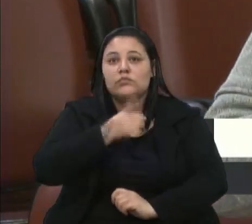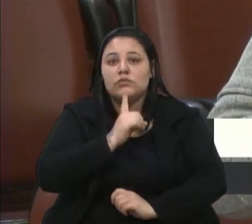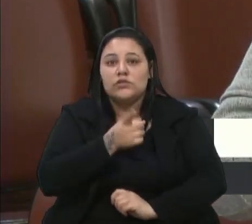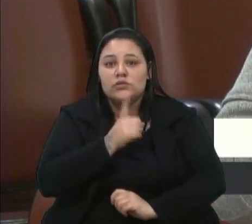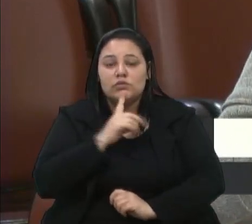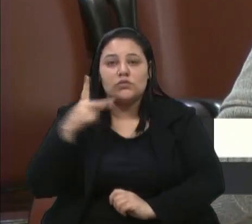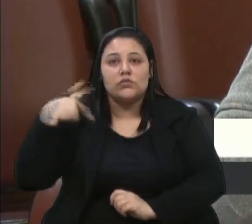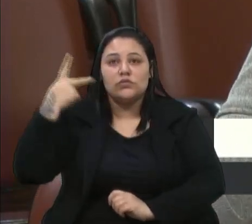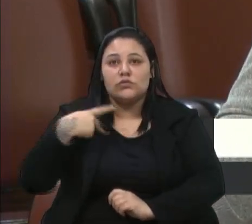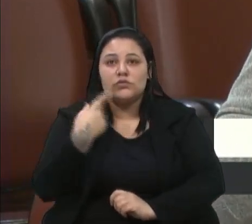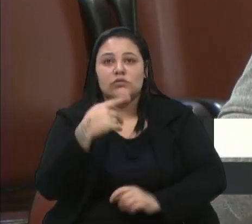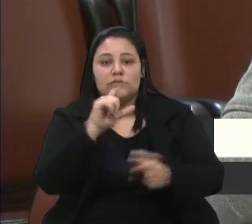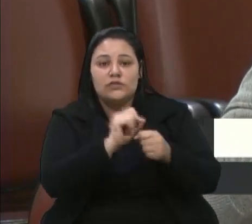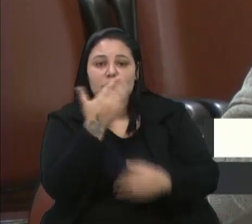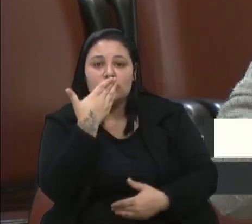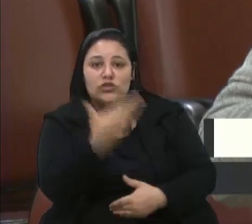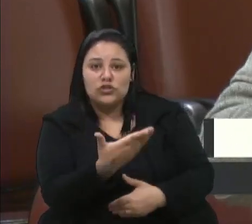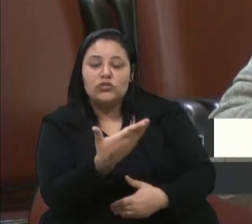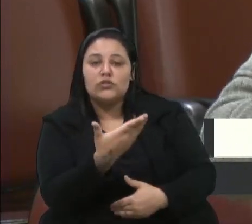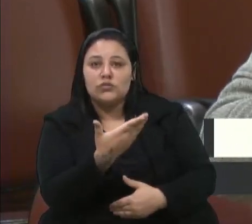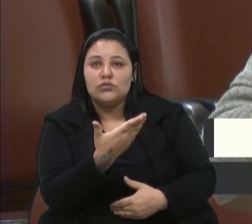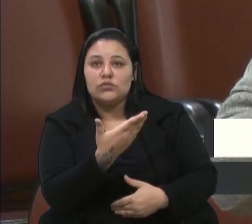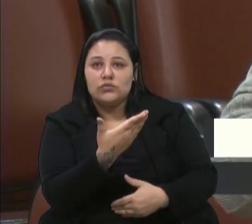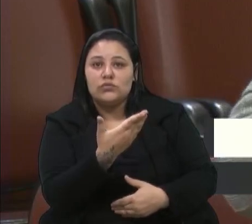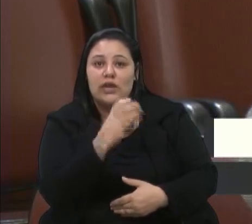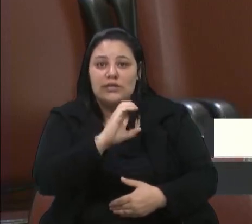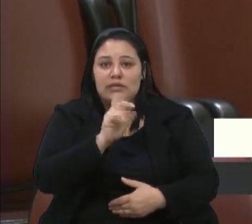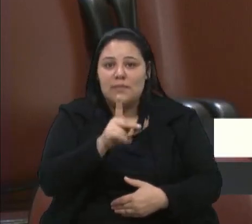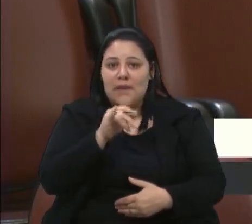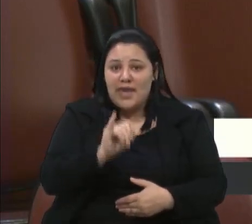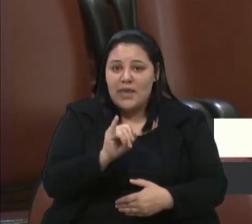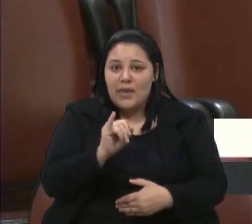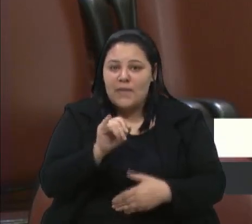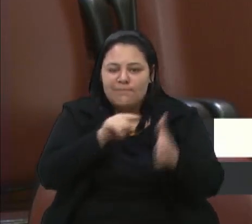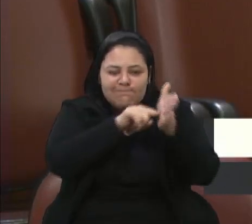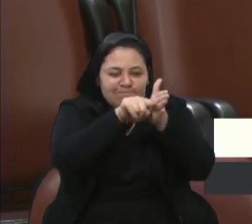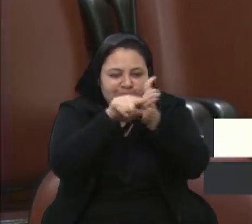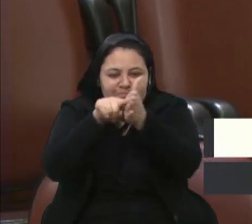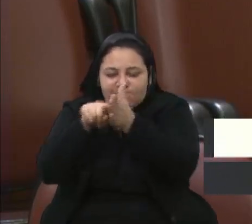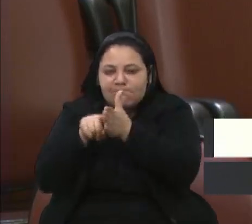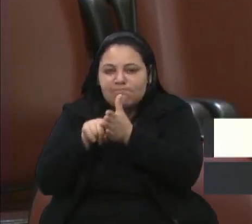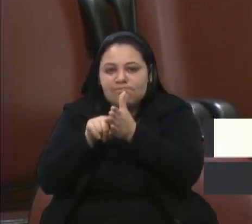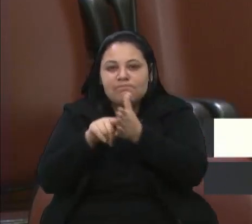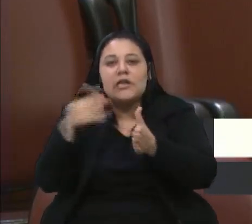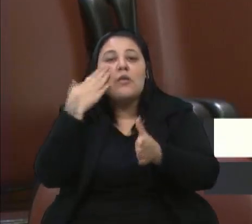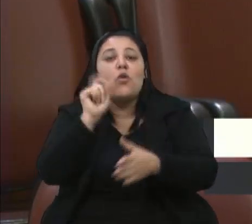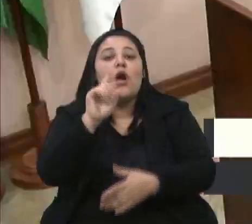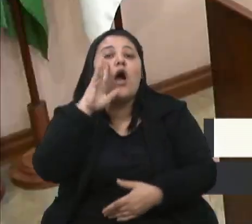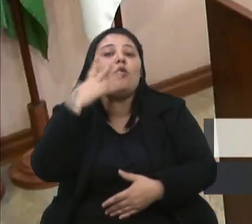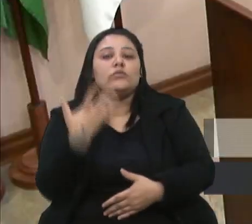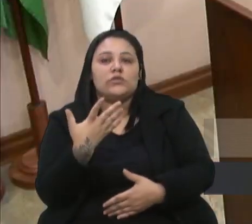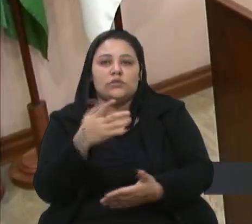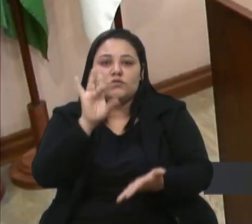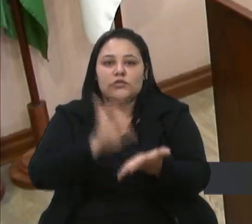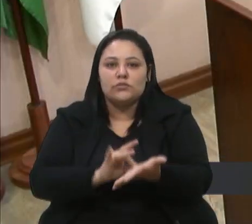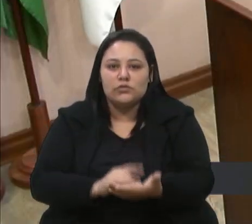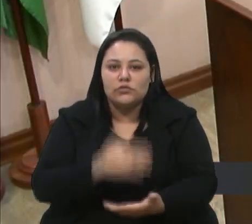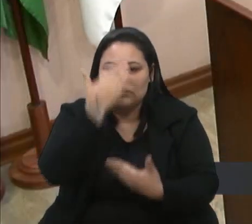requerimentos, e o vereador Bressan, a CPI da Saúde investigará com lupa. Obrigado, presidente. Obrigado, vereador